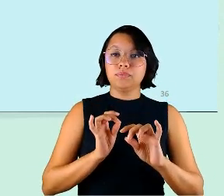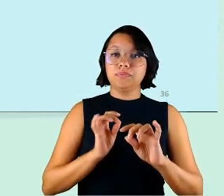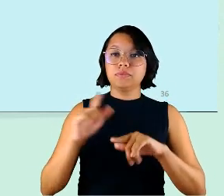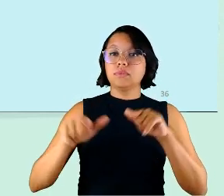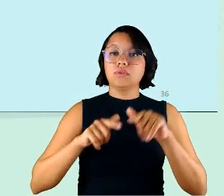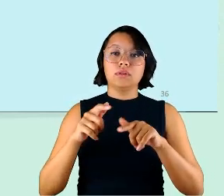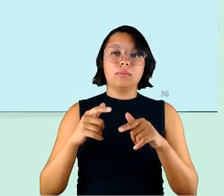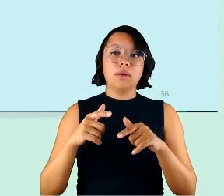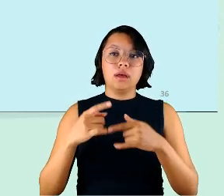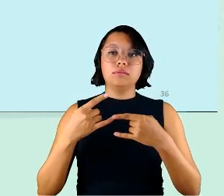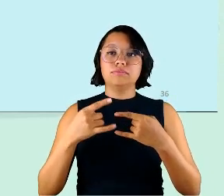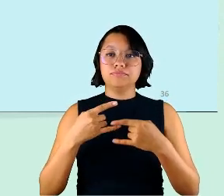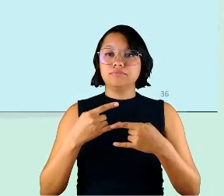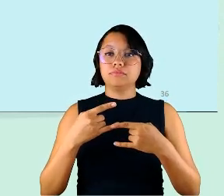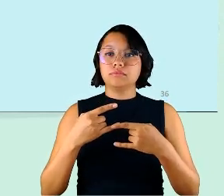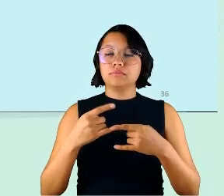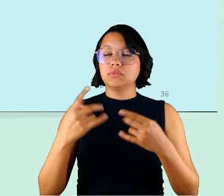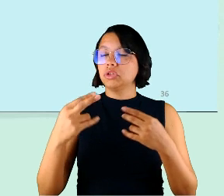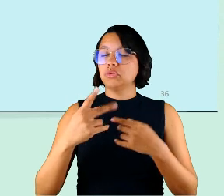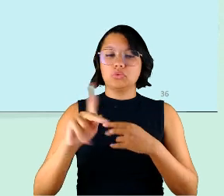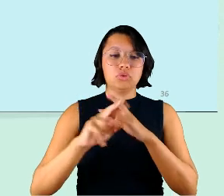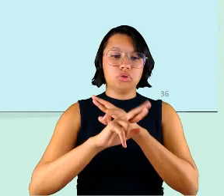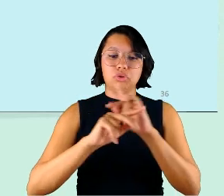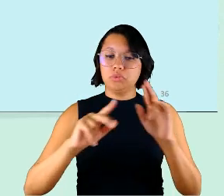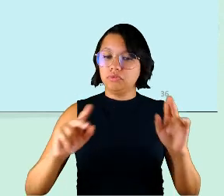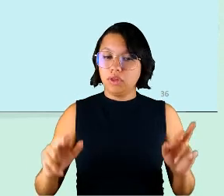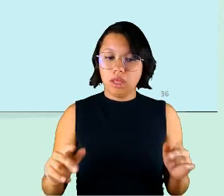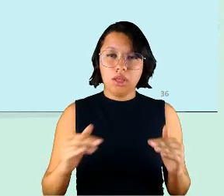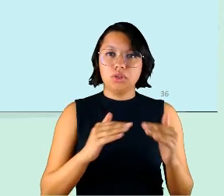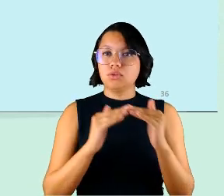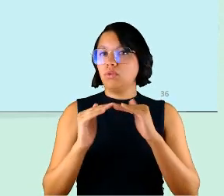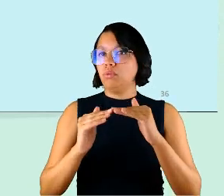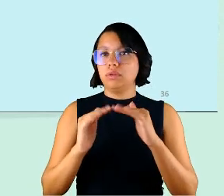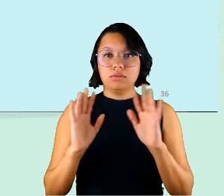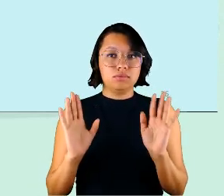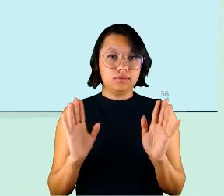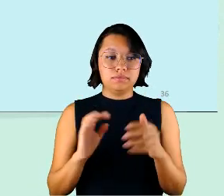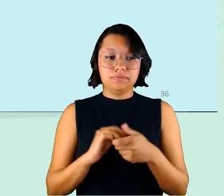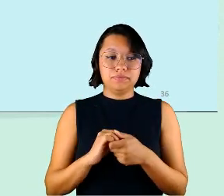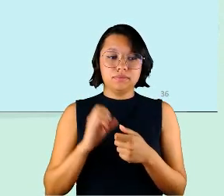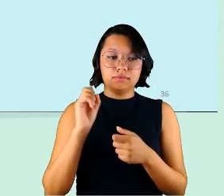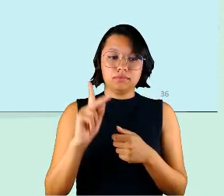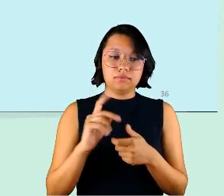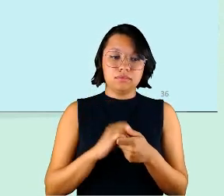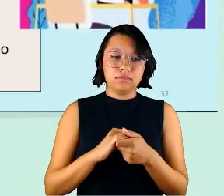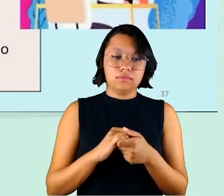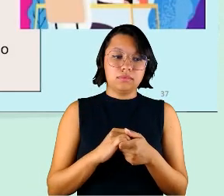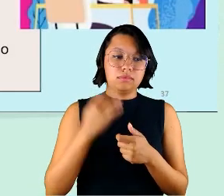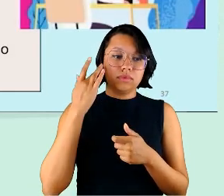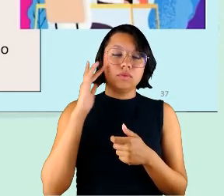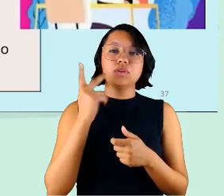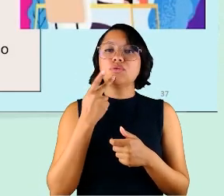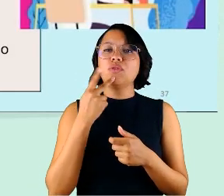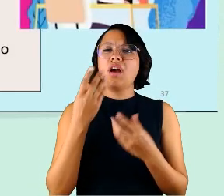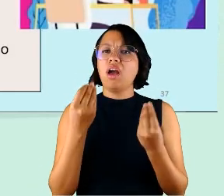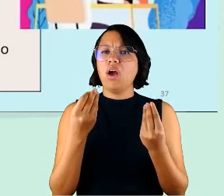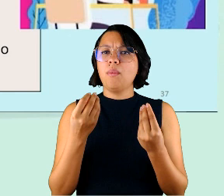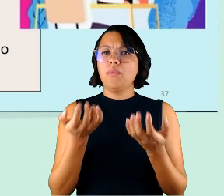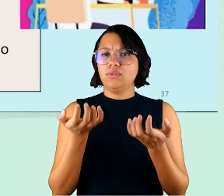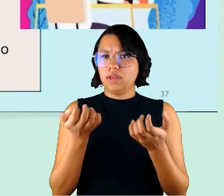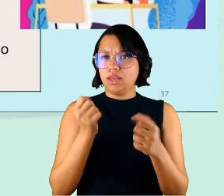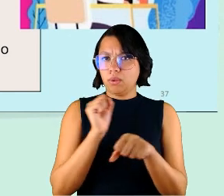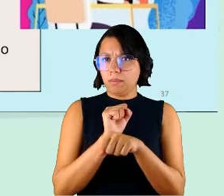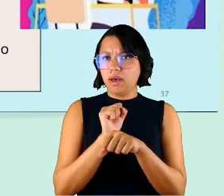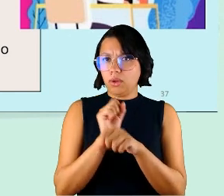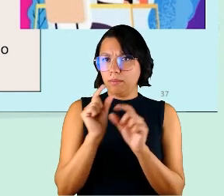suas diferentes combinações e arranjos possíveis ok gente não sei se estou falando demais vocês querem que eu